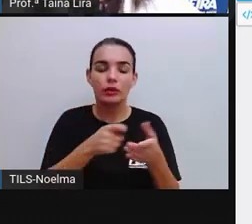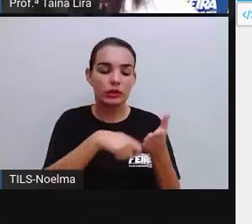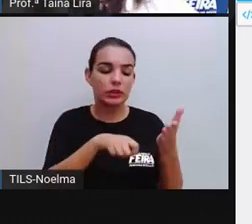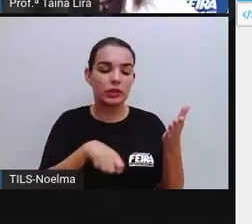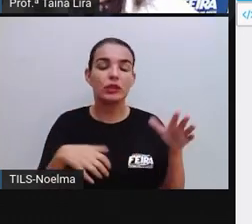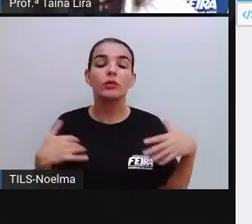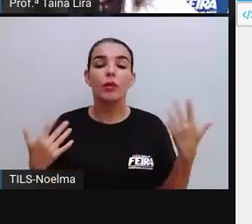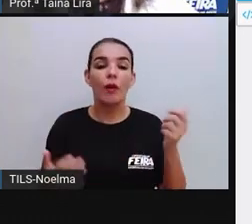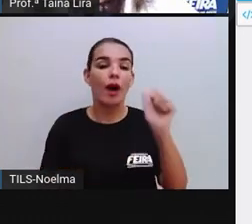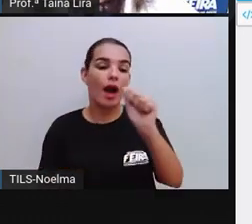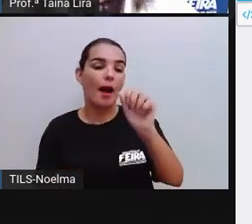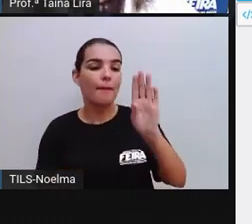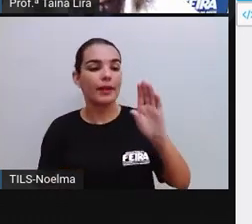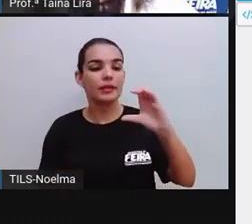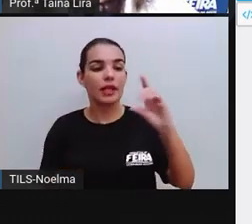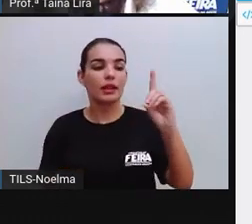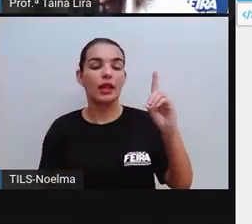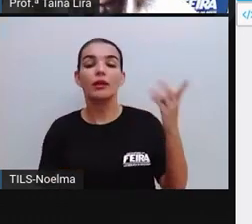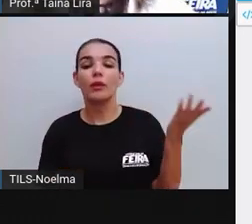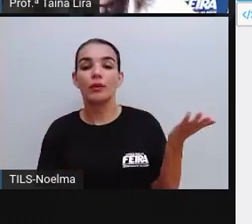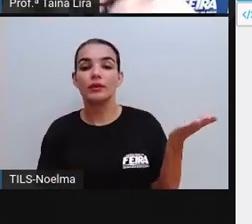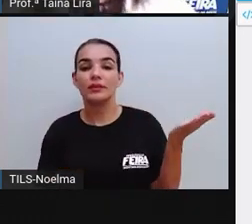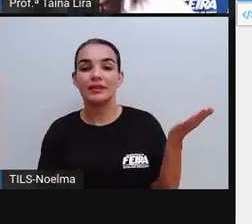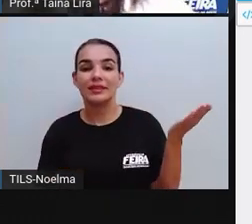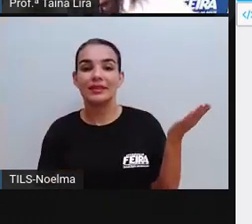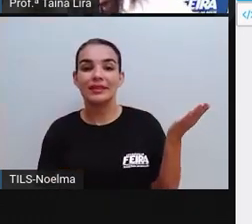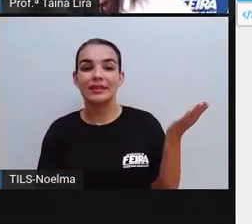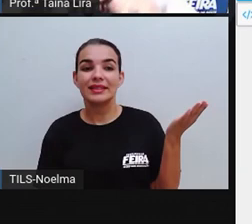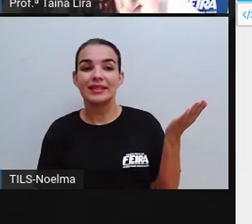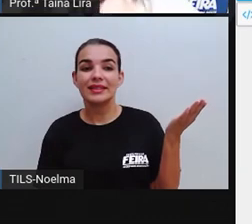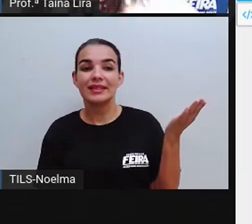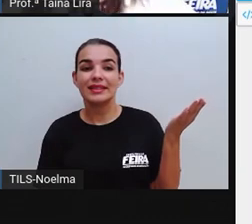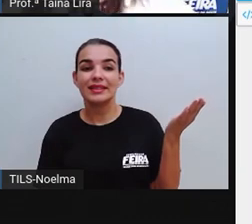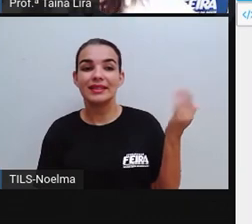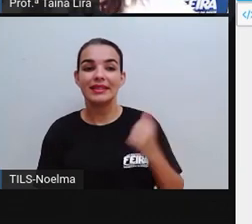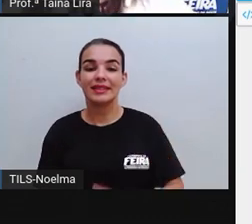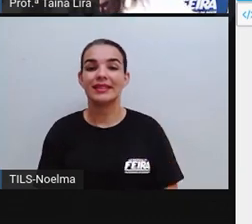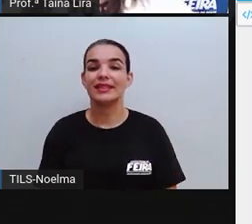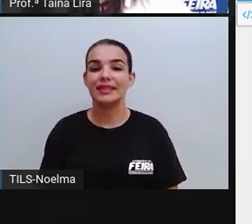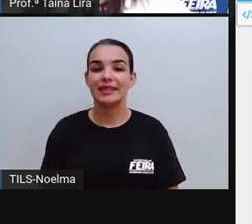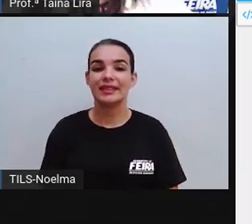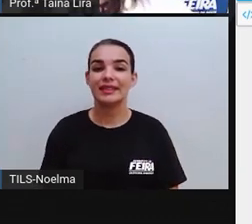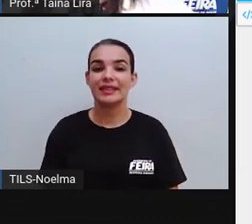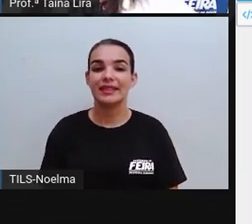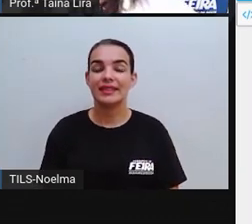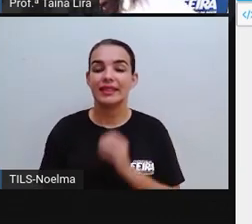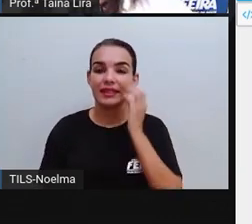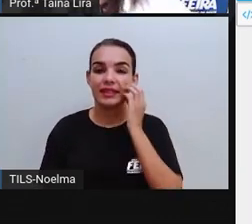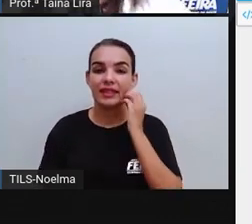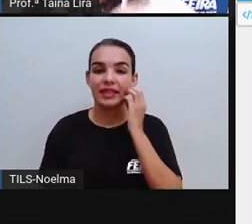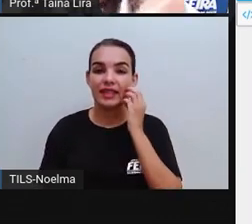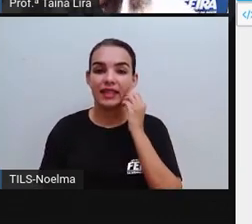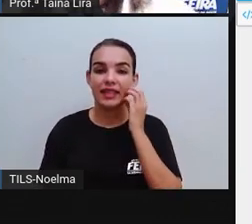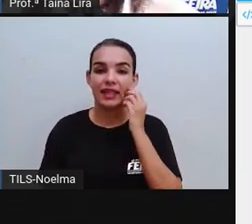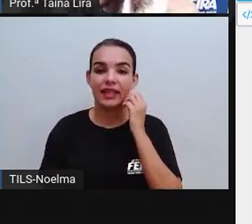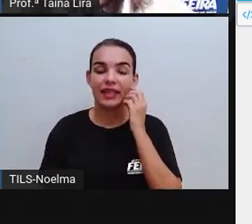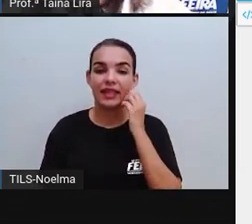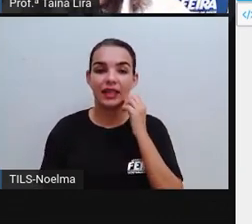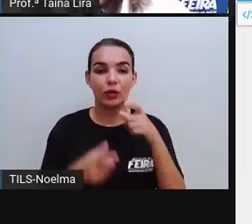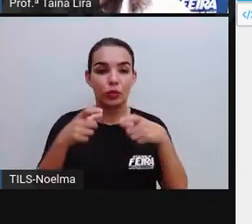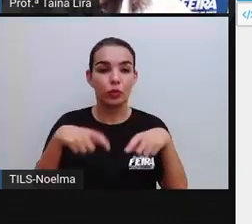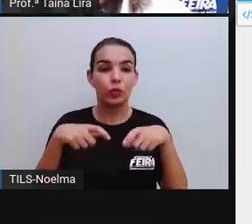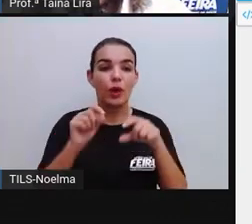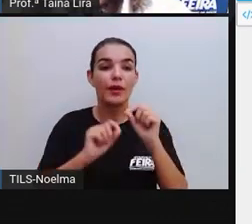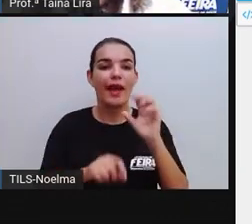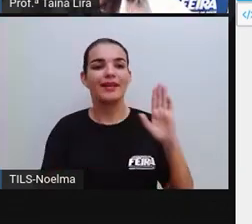o livro é, perdão, o segundo ano, filme é uma fonte, né, de pesquisa, uma fonte